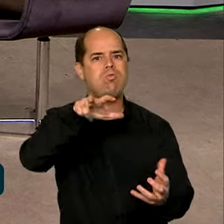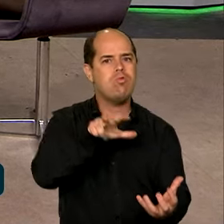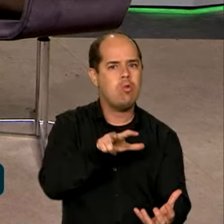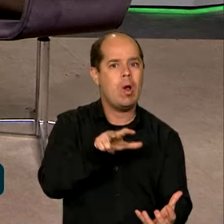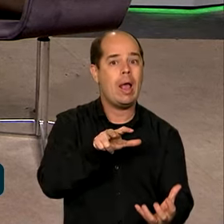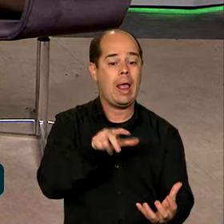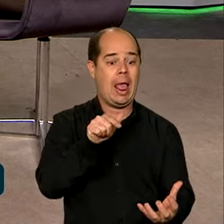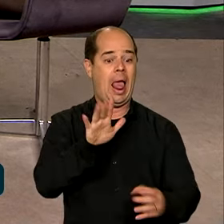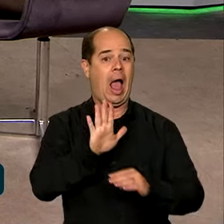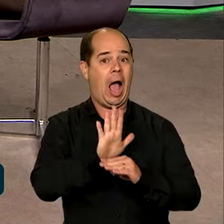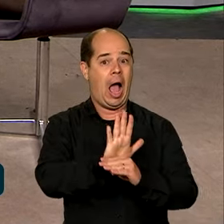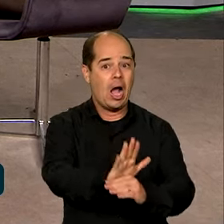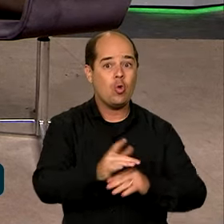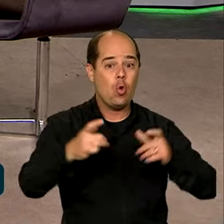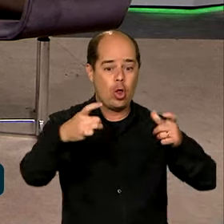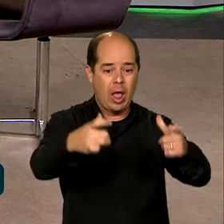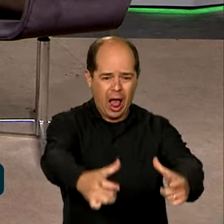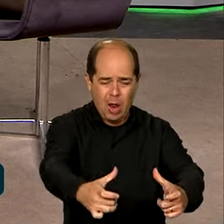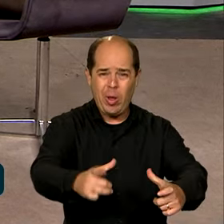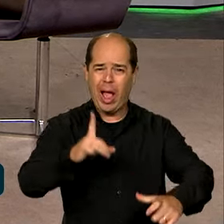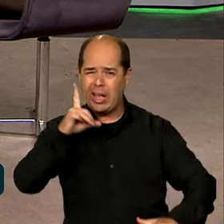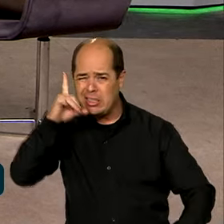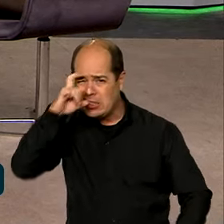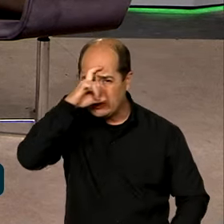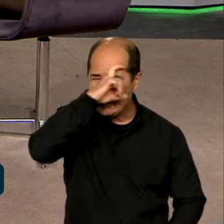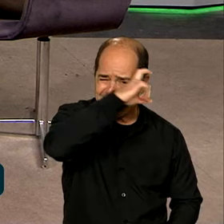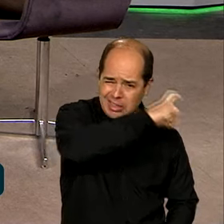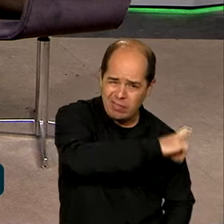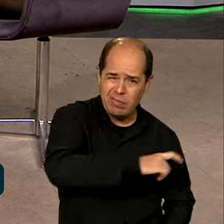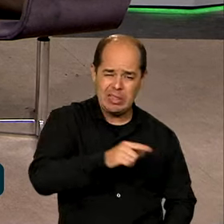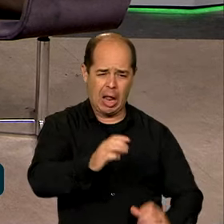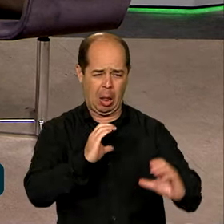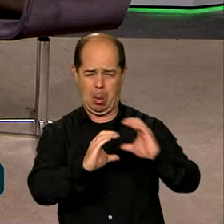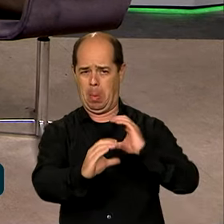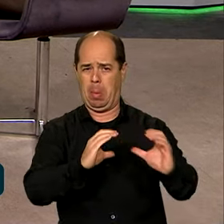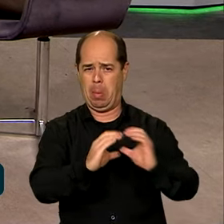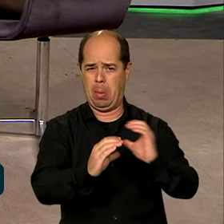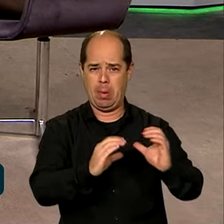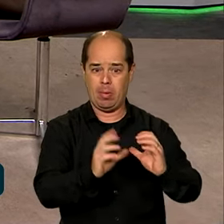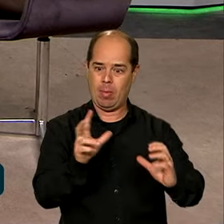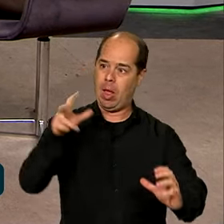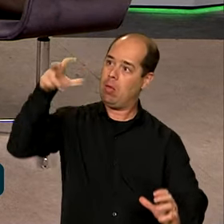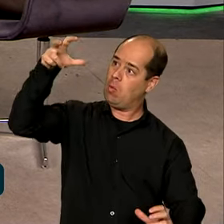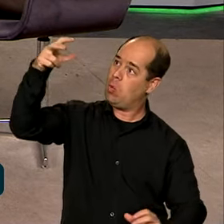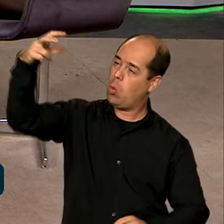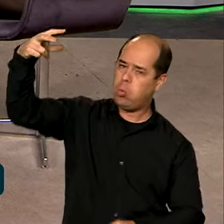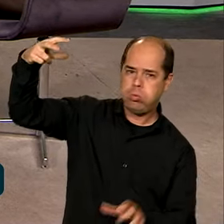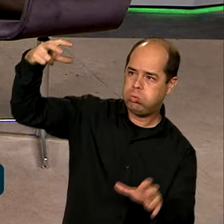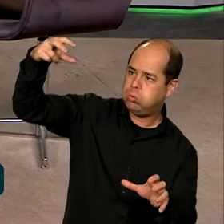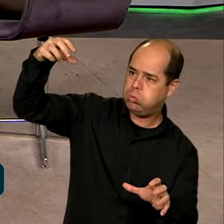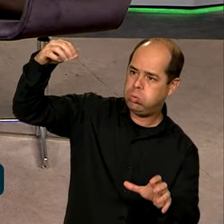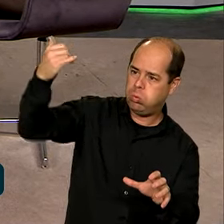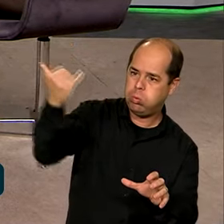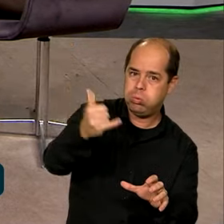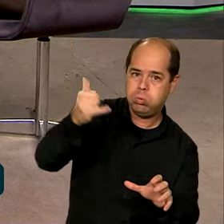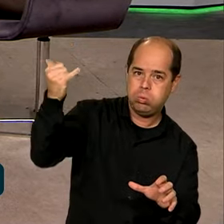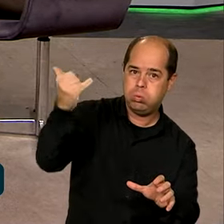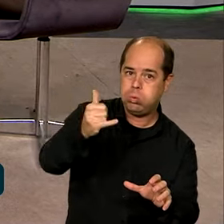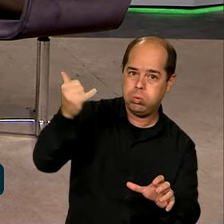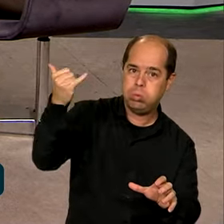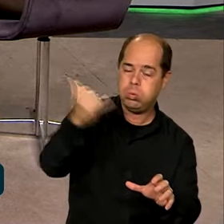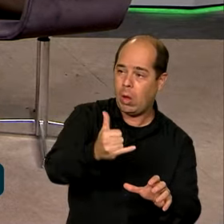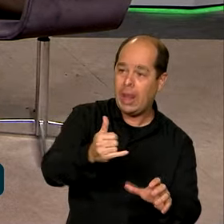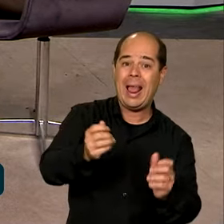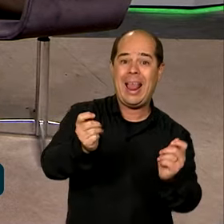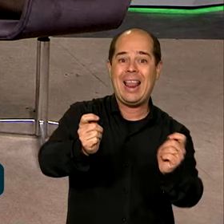permitem. A rede fixa ou a rede móvel não chega a uma localidade, mas com a comunicação satelital, satelital,